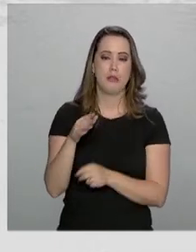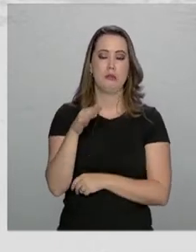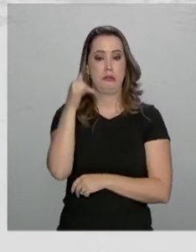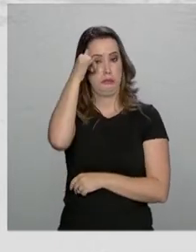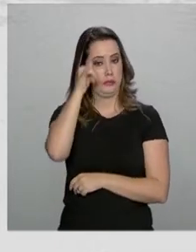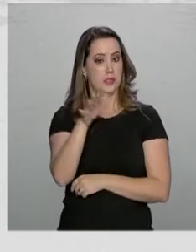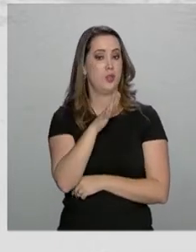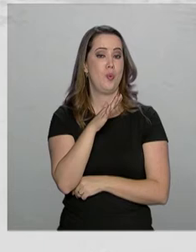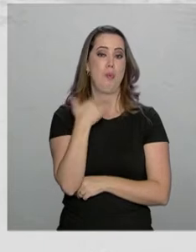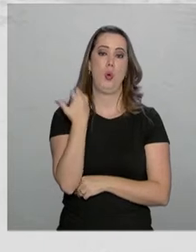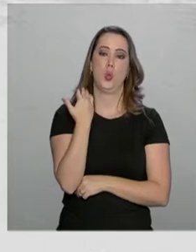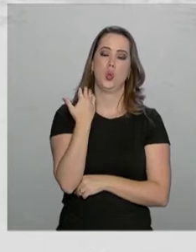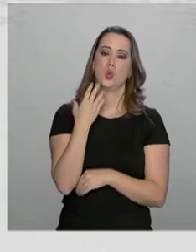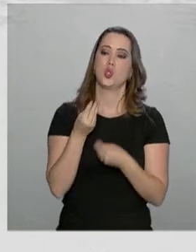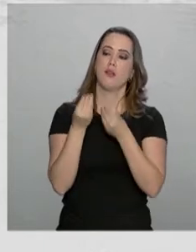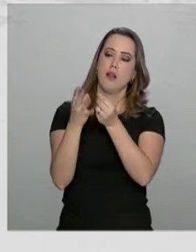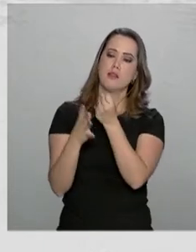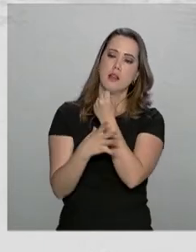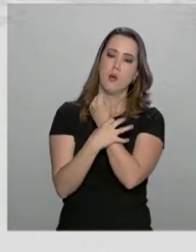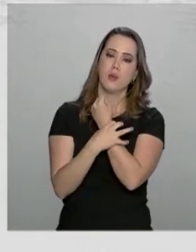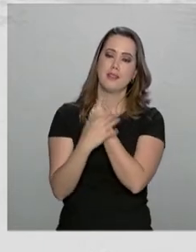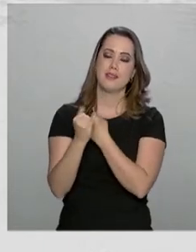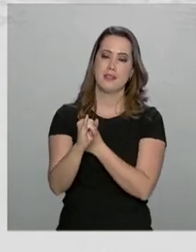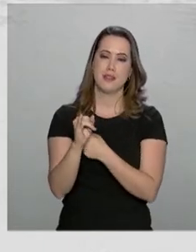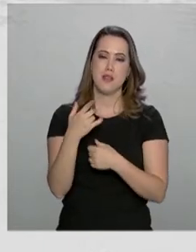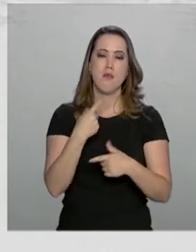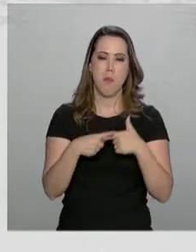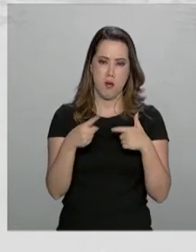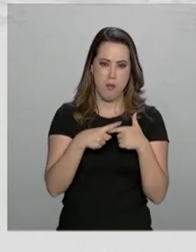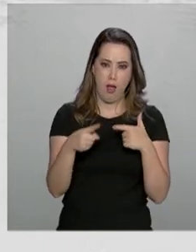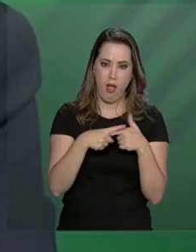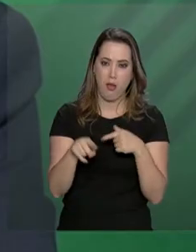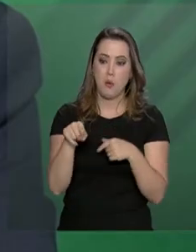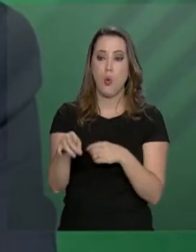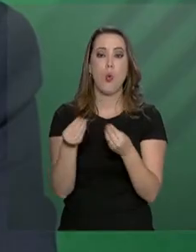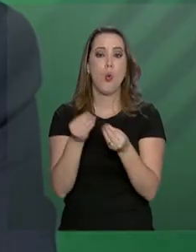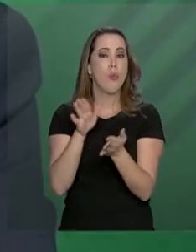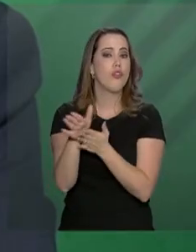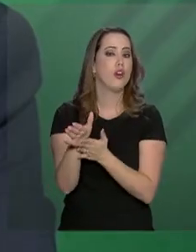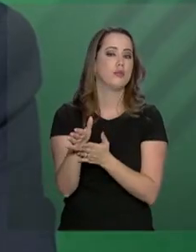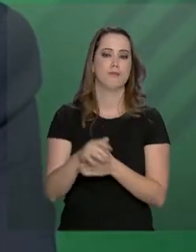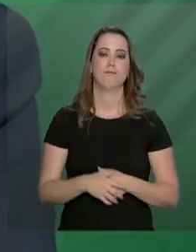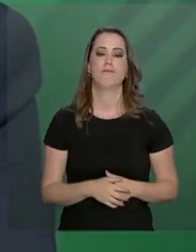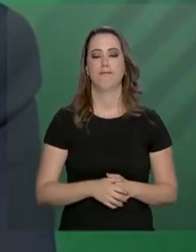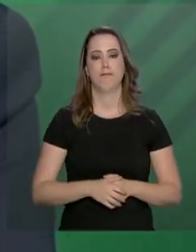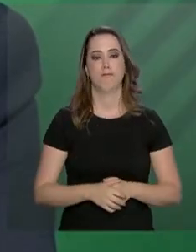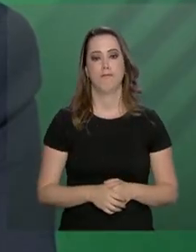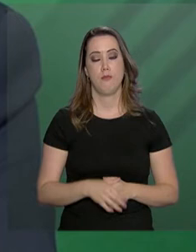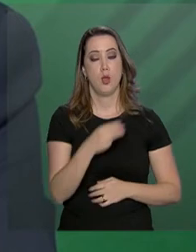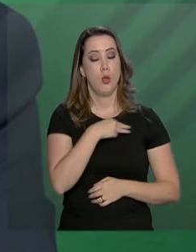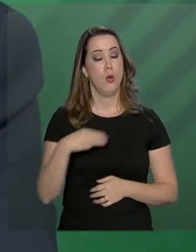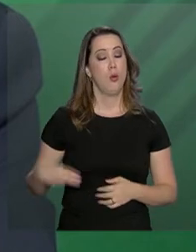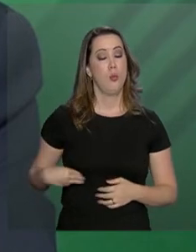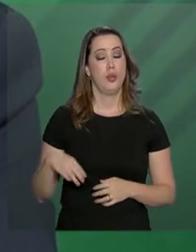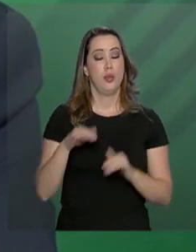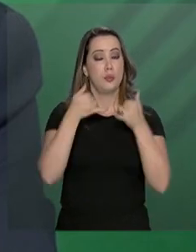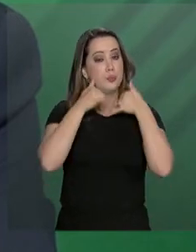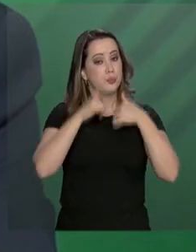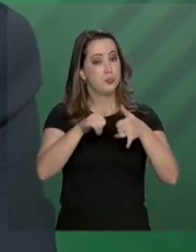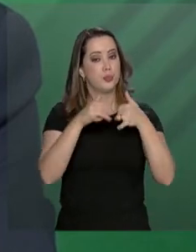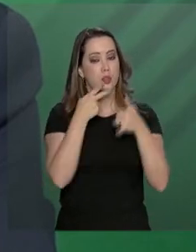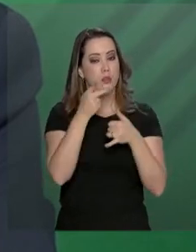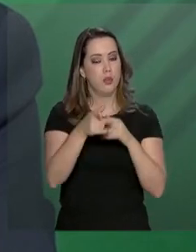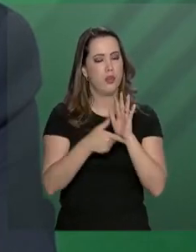mortes e garantir a segurança em caso de alguma emergência. O ministro de Minas e Energia disse que